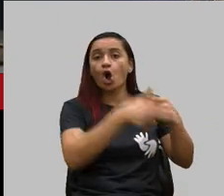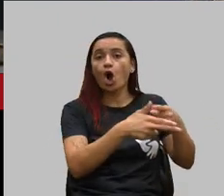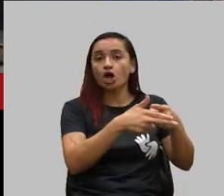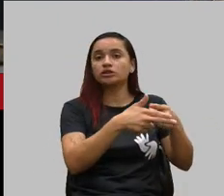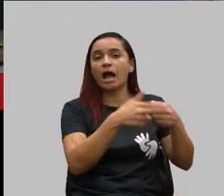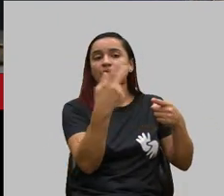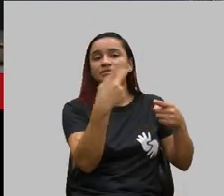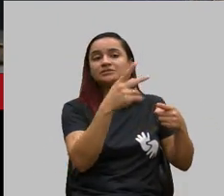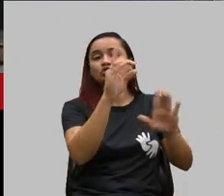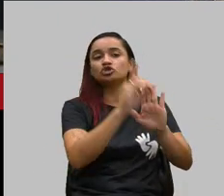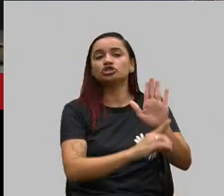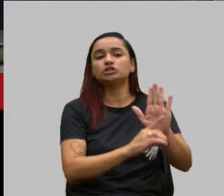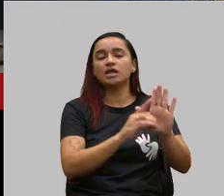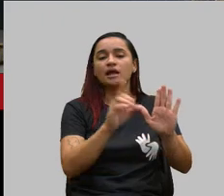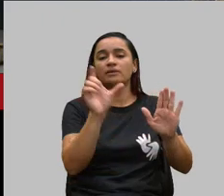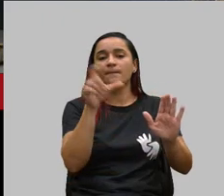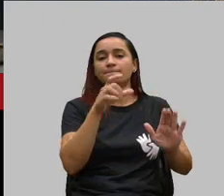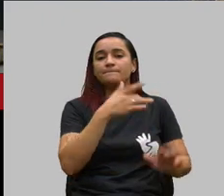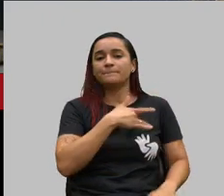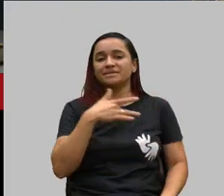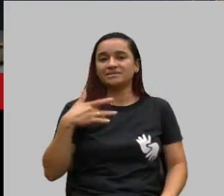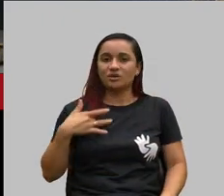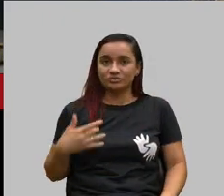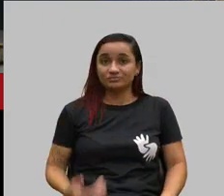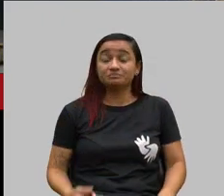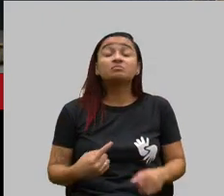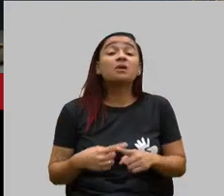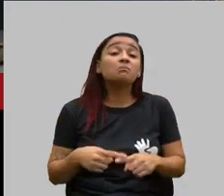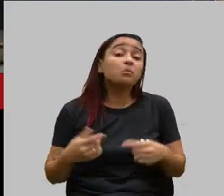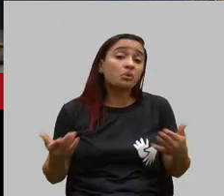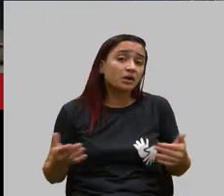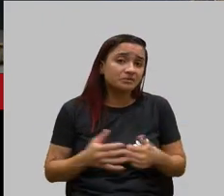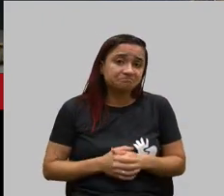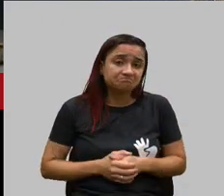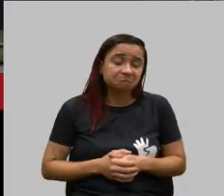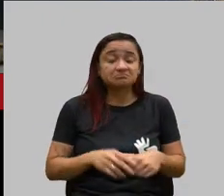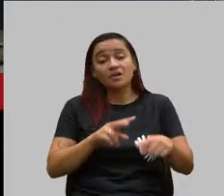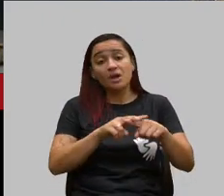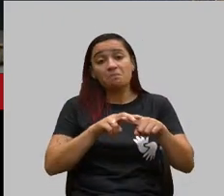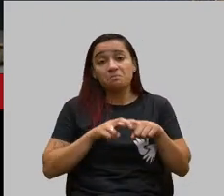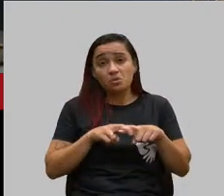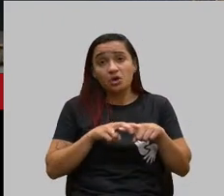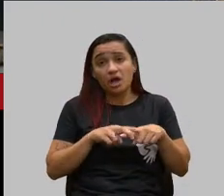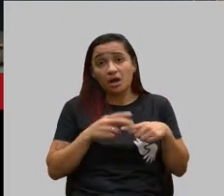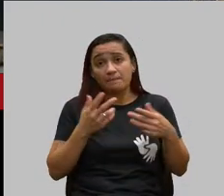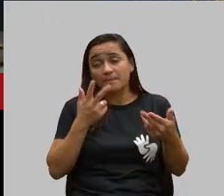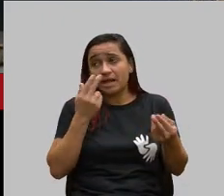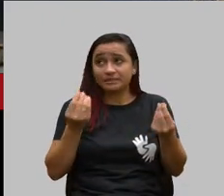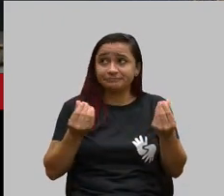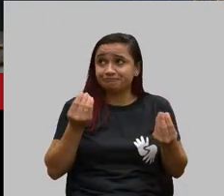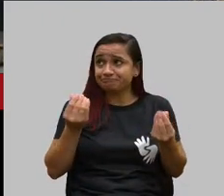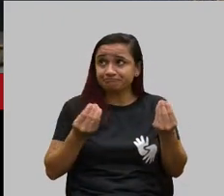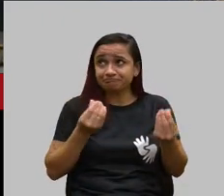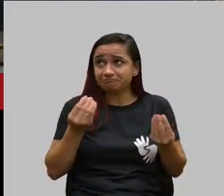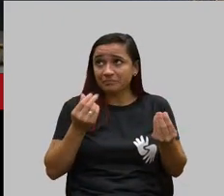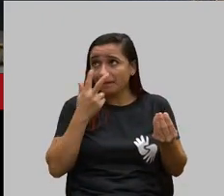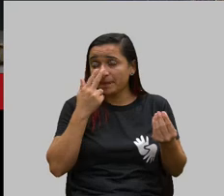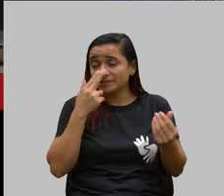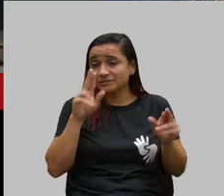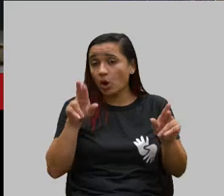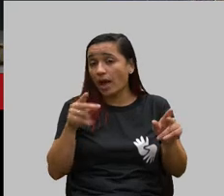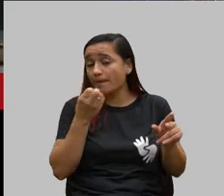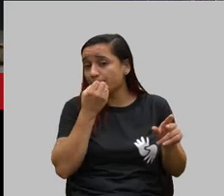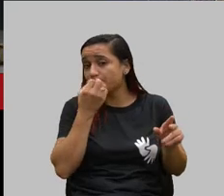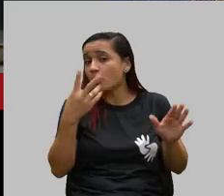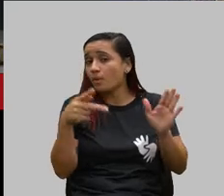ter o seu plano de saúde. Isso por quê? Porque não deve ter sido, vamos dizer, saudável para o plano de saúde